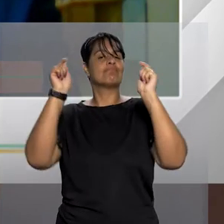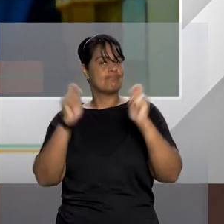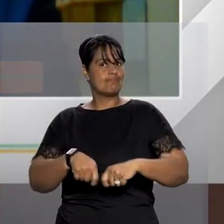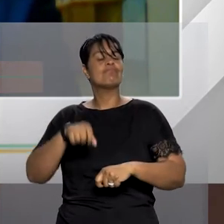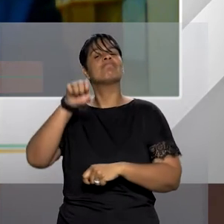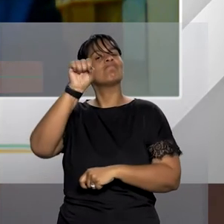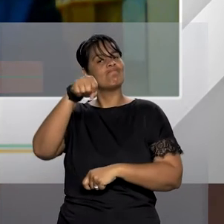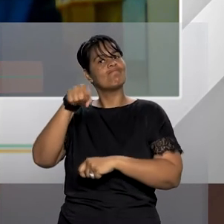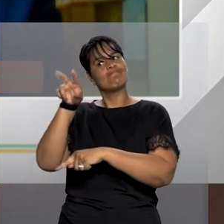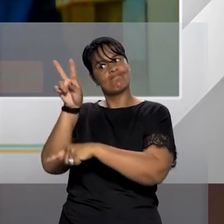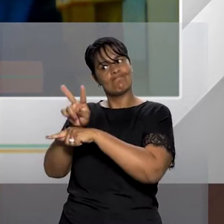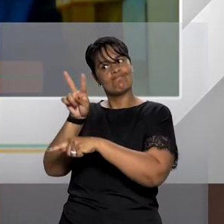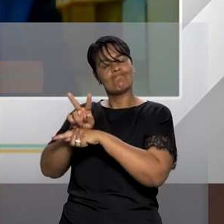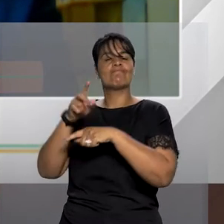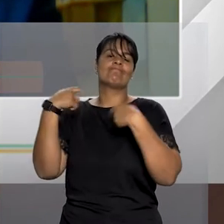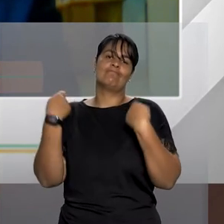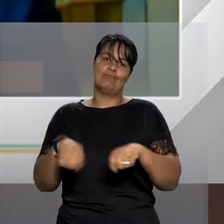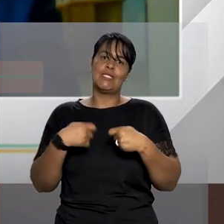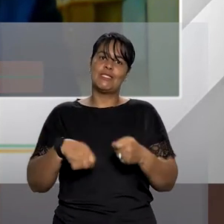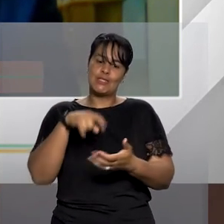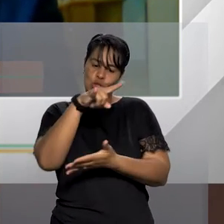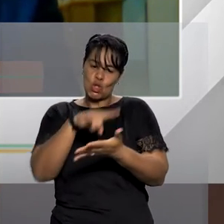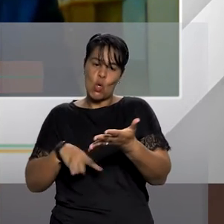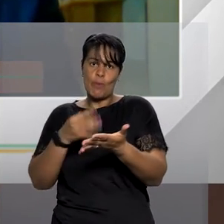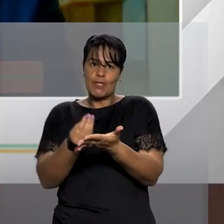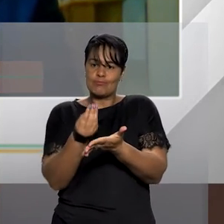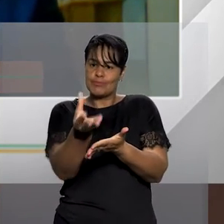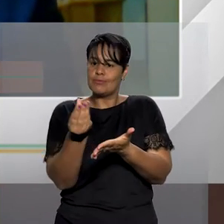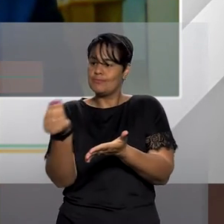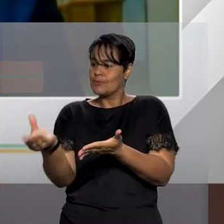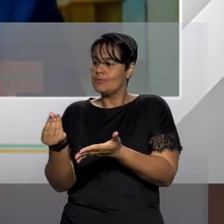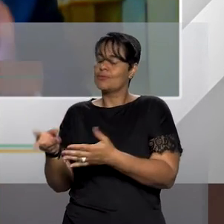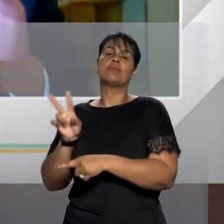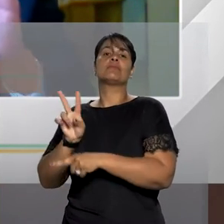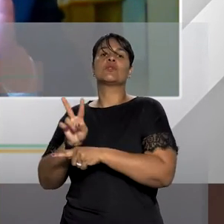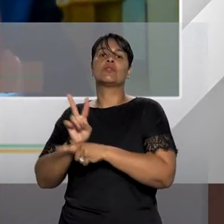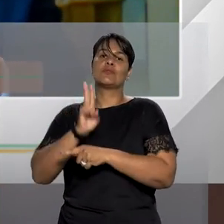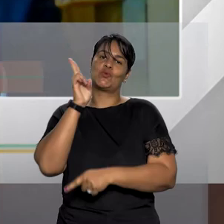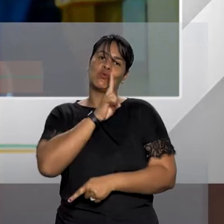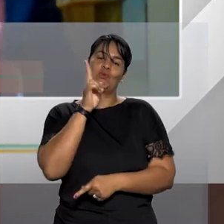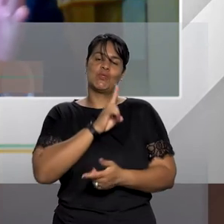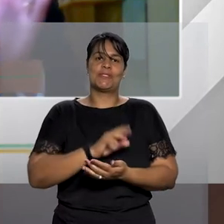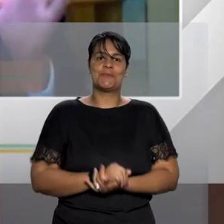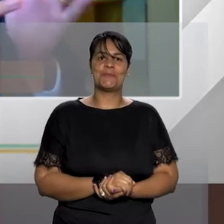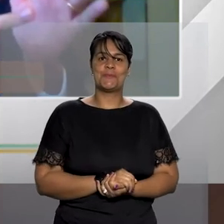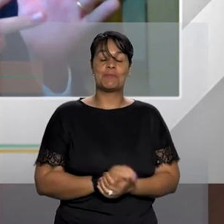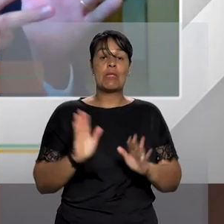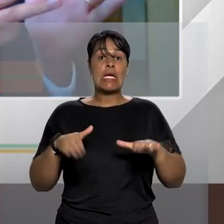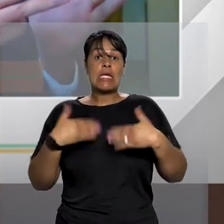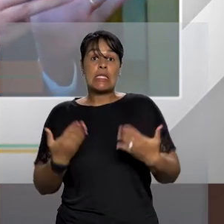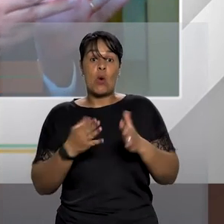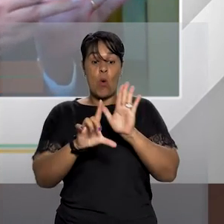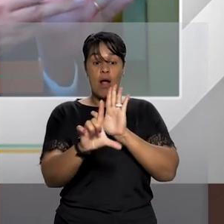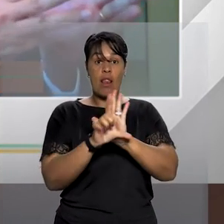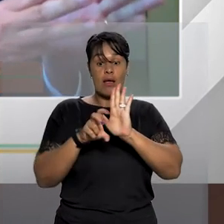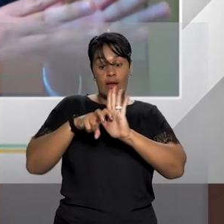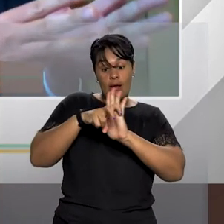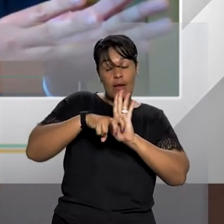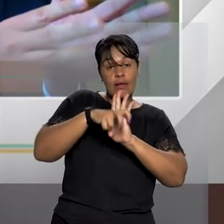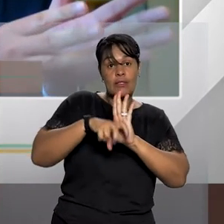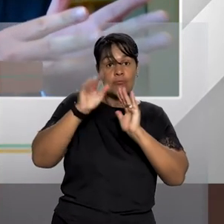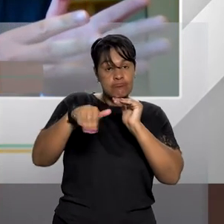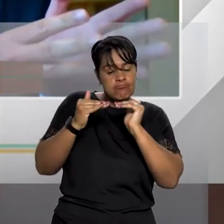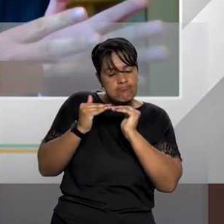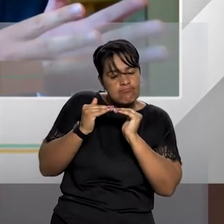proteção em uma medida protetiva de urgência. a Lei Maria da Penha começa a se alinhar com diretrizes do